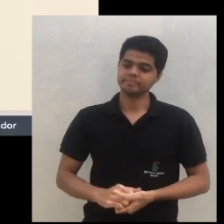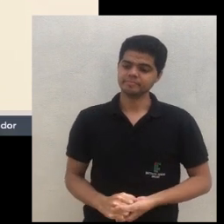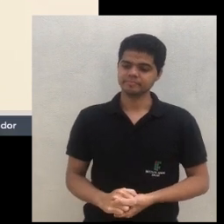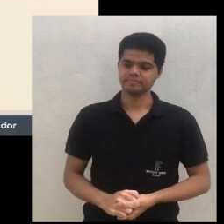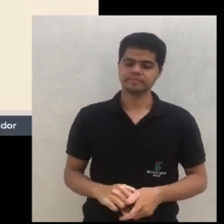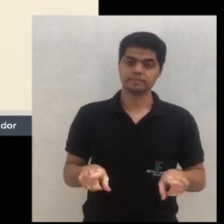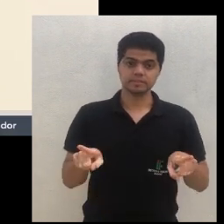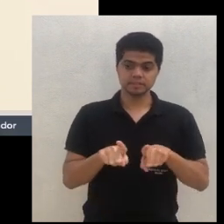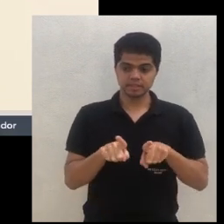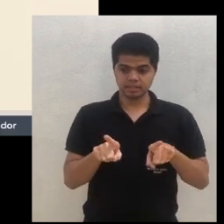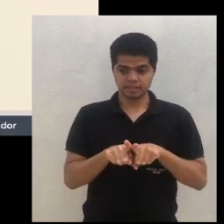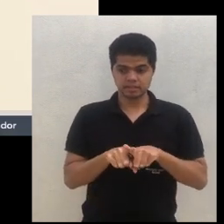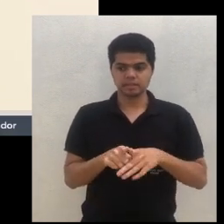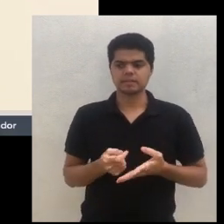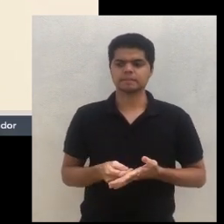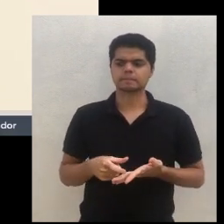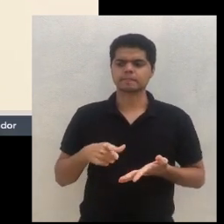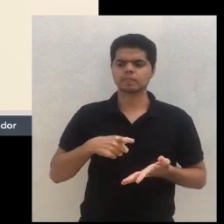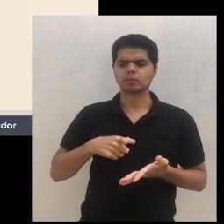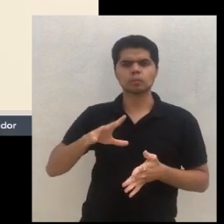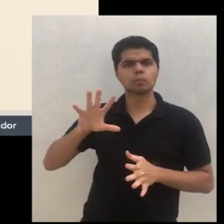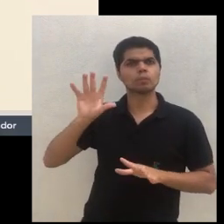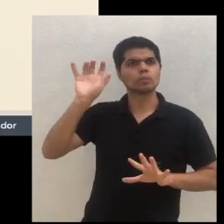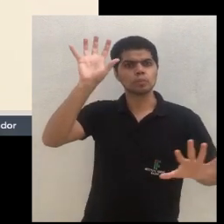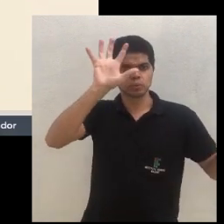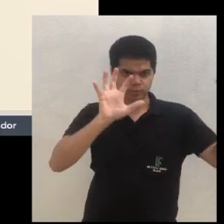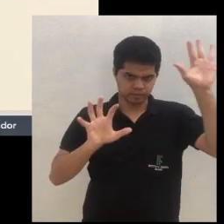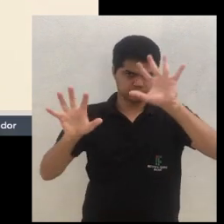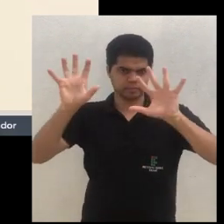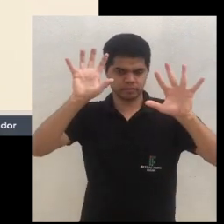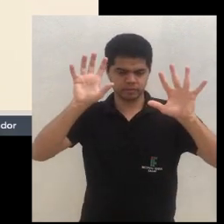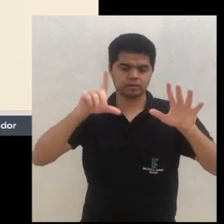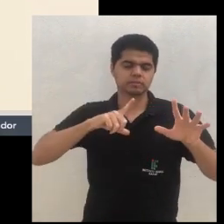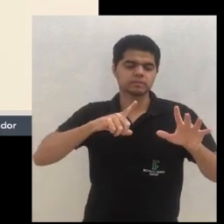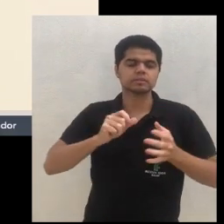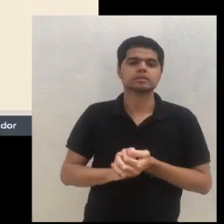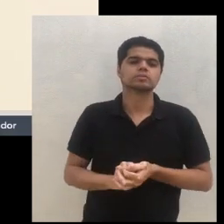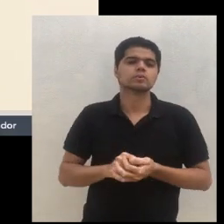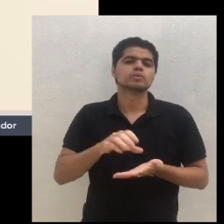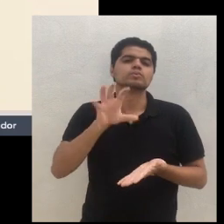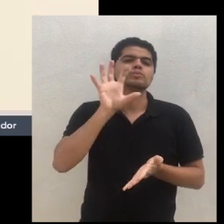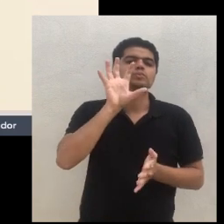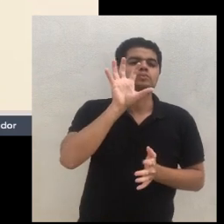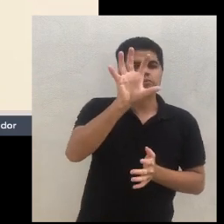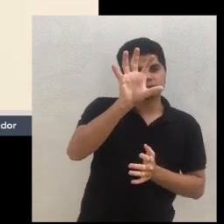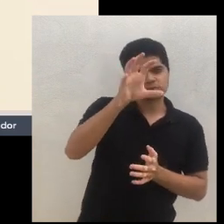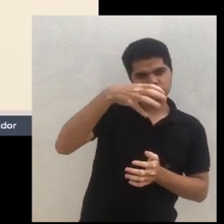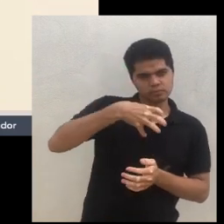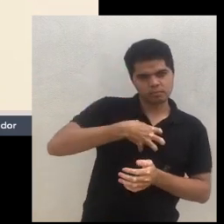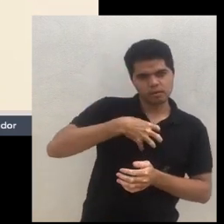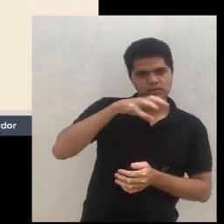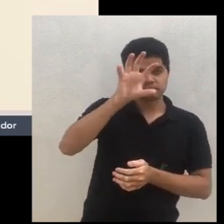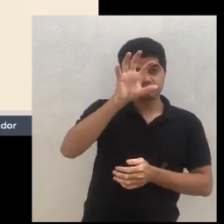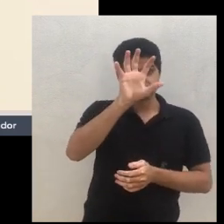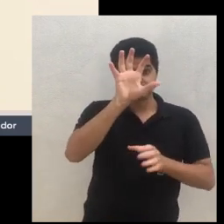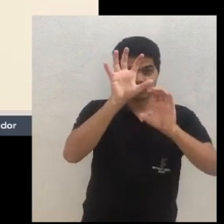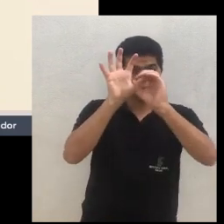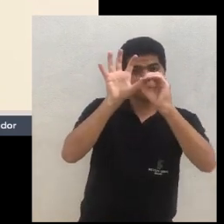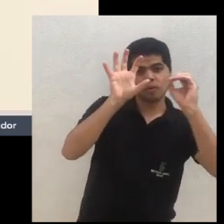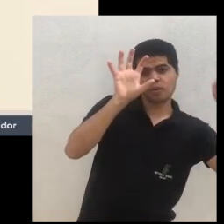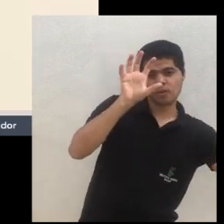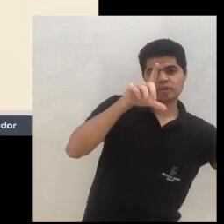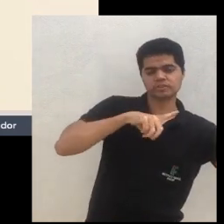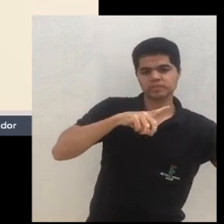E aí vem no escalonamento temporal, isso é muito comum na região do Centro-Oeste, né? Você colocou aí o arroz e eucalipto, depois o soja